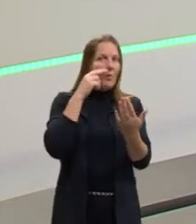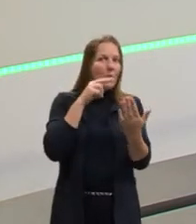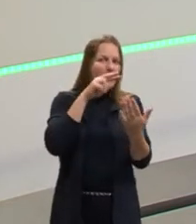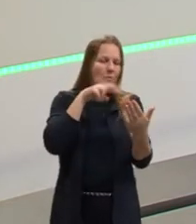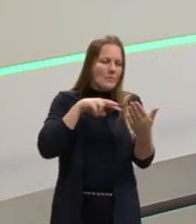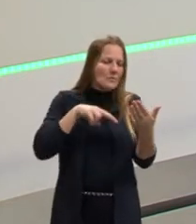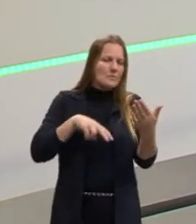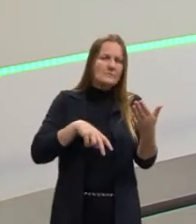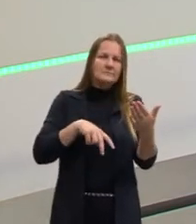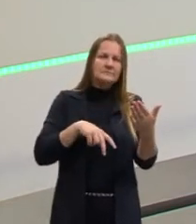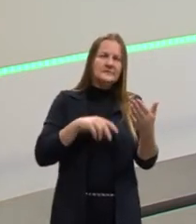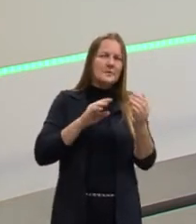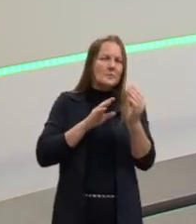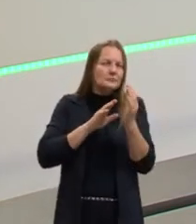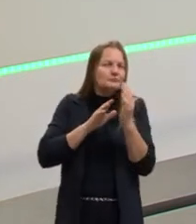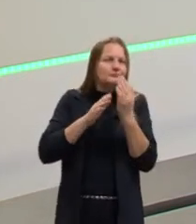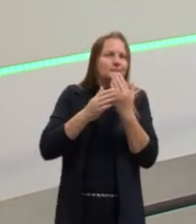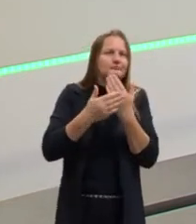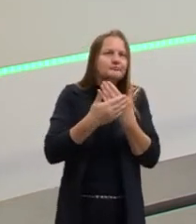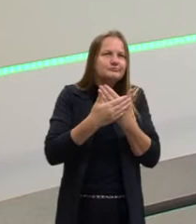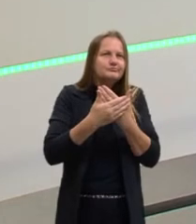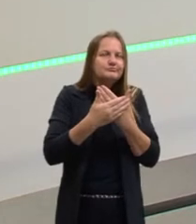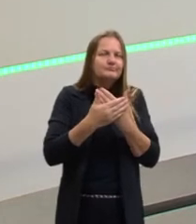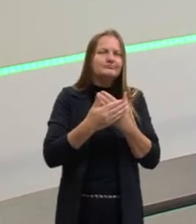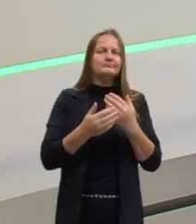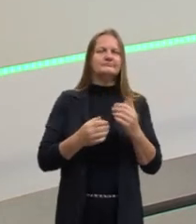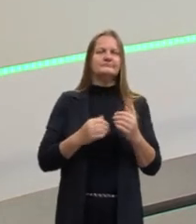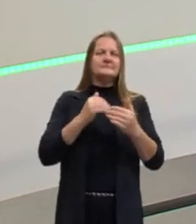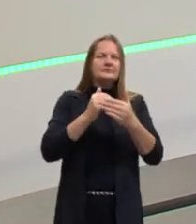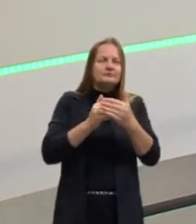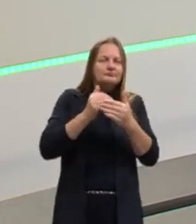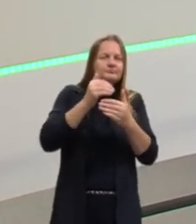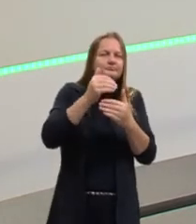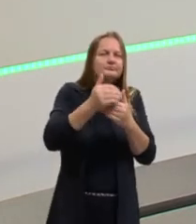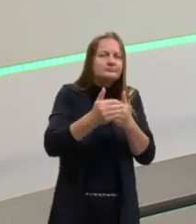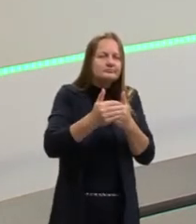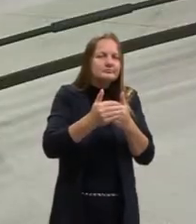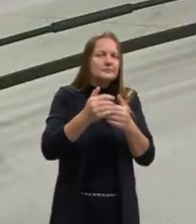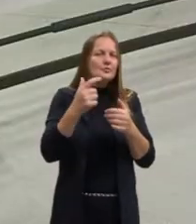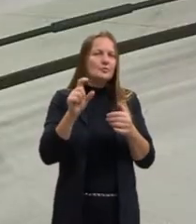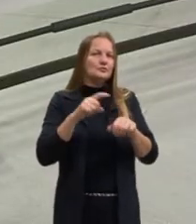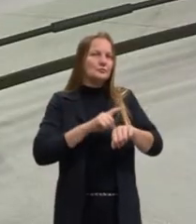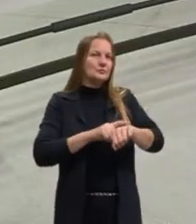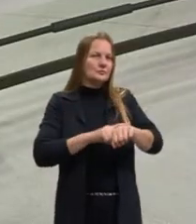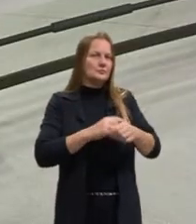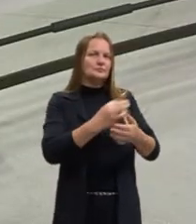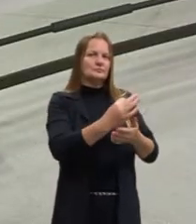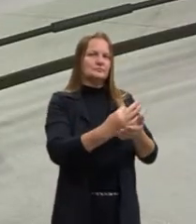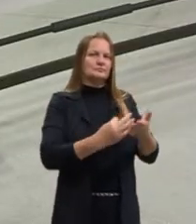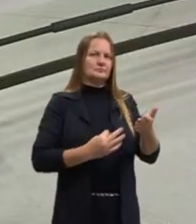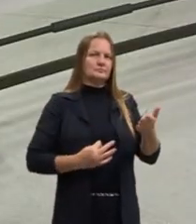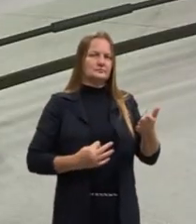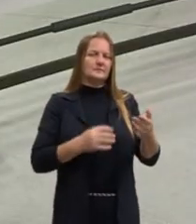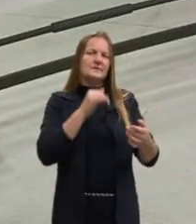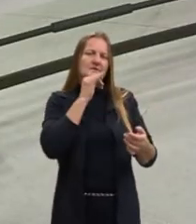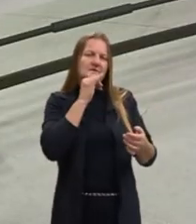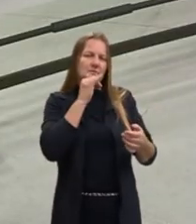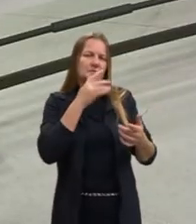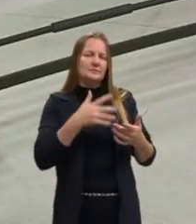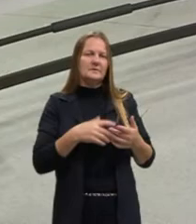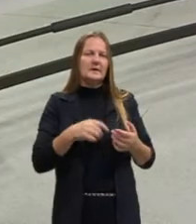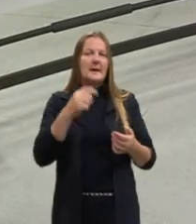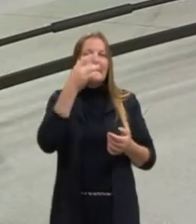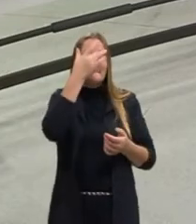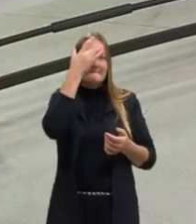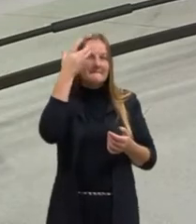eles estão de maneira subentendida, eles estão em um outro momento do texto. Por exemplo, a pessoa que